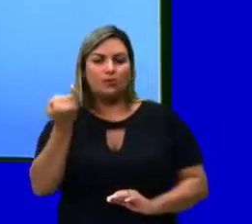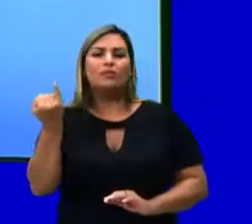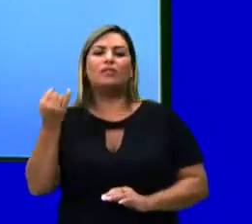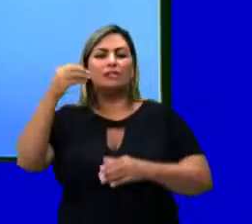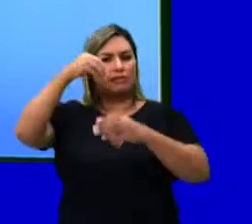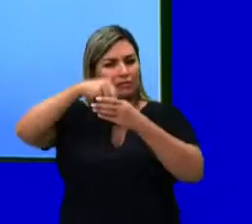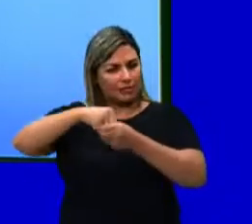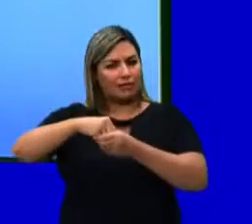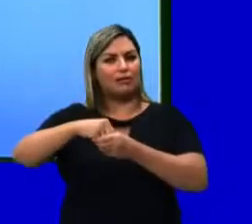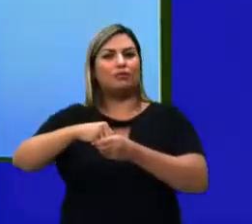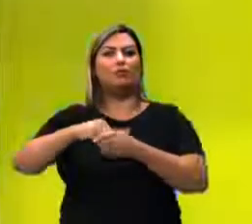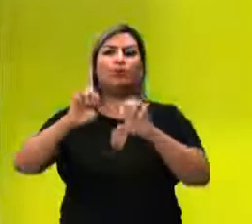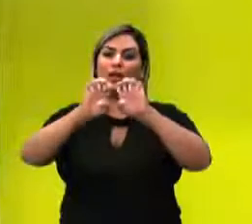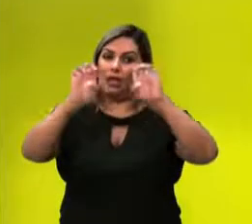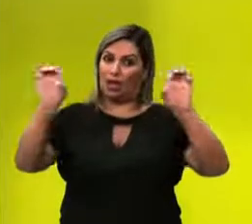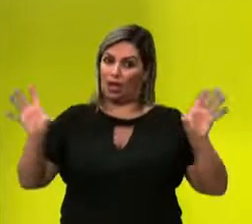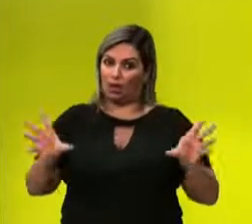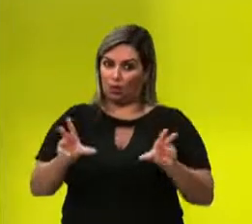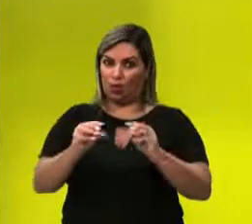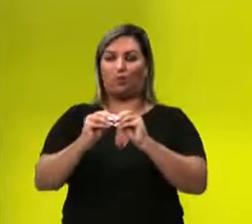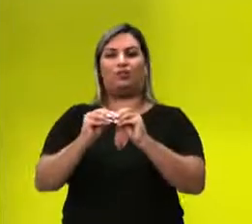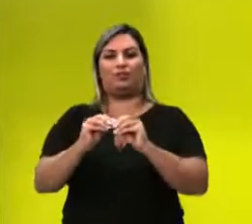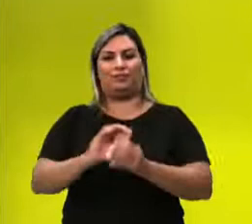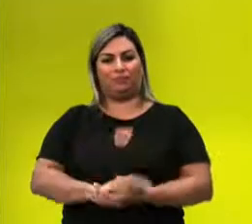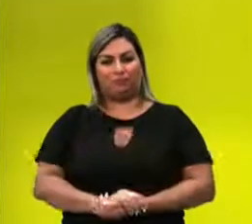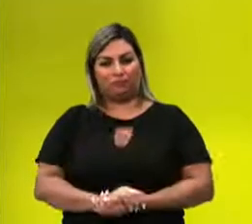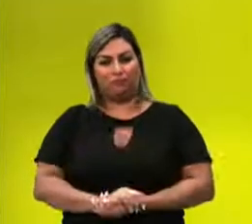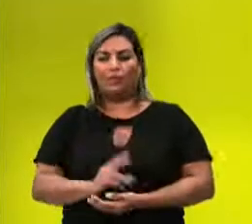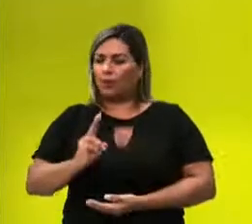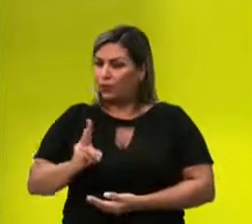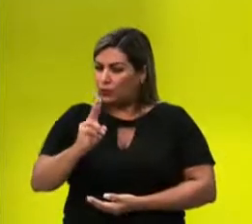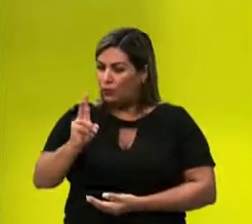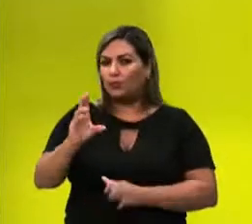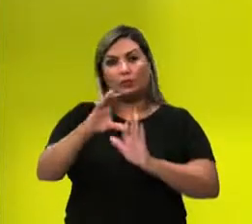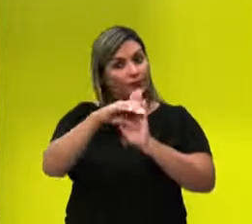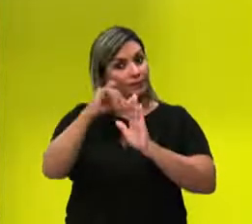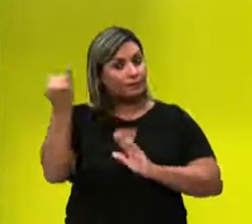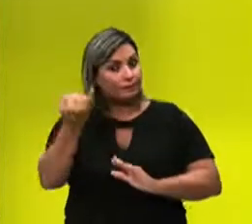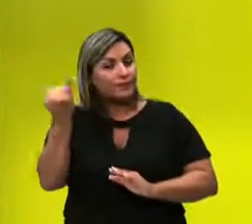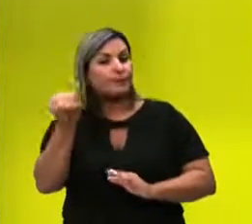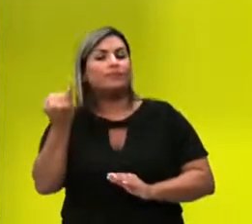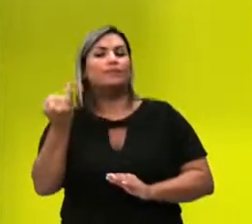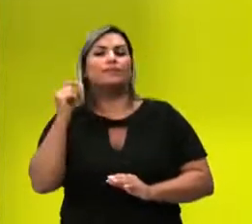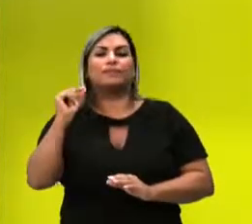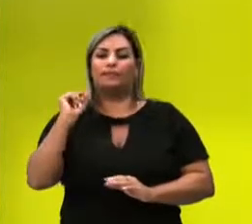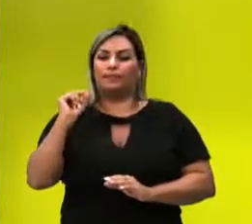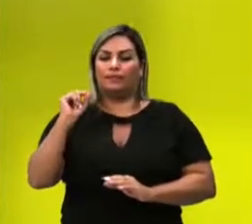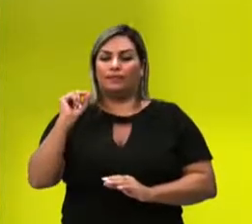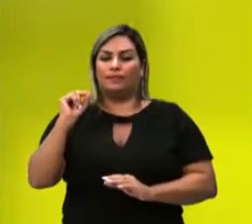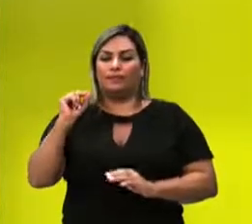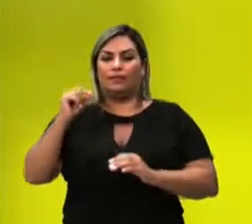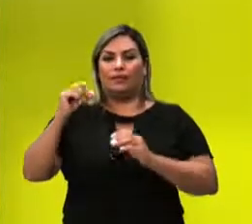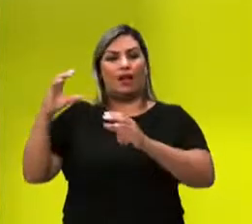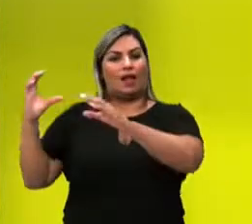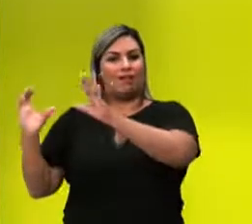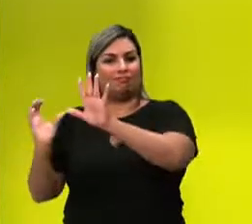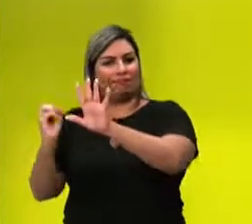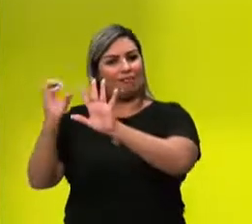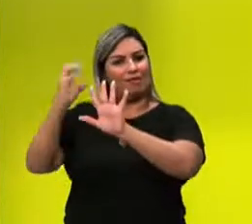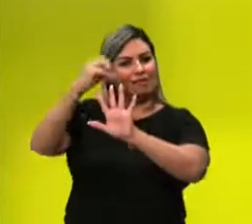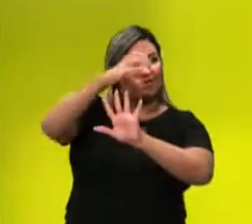dentro da ecologia. E continuando aqui, um outro conceito muito importante é o de cadeia